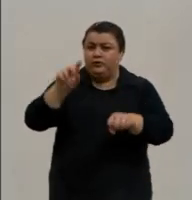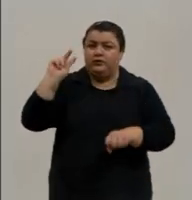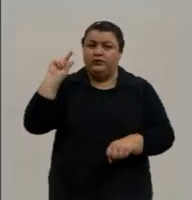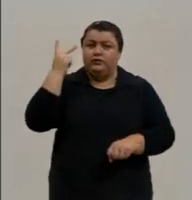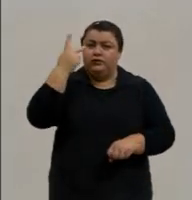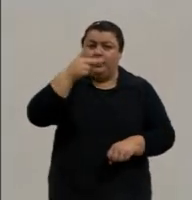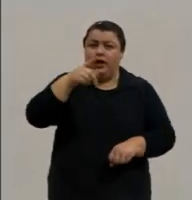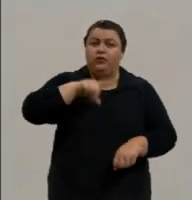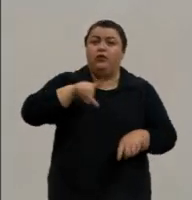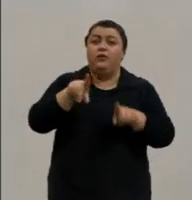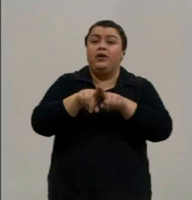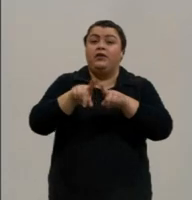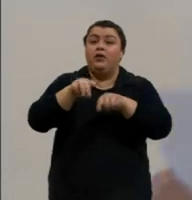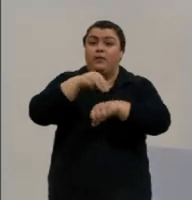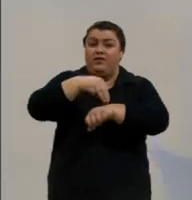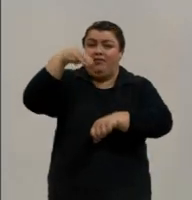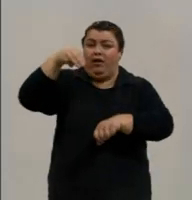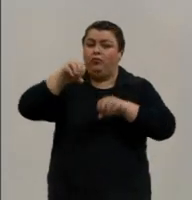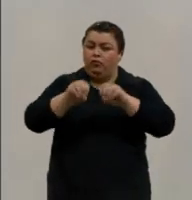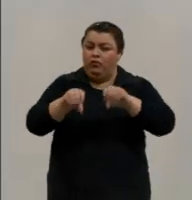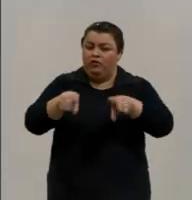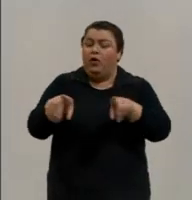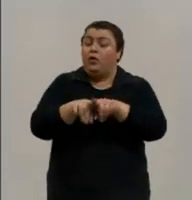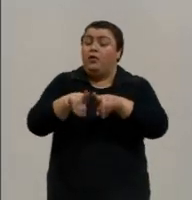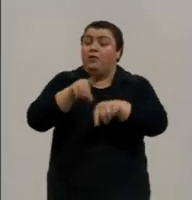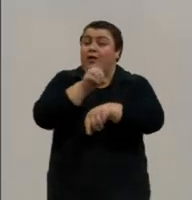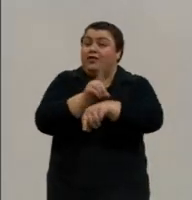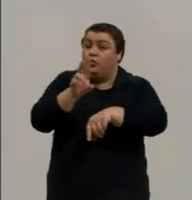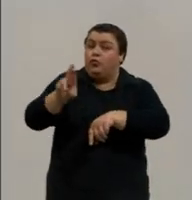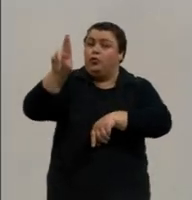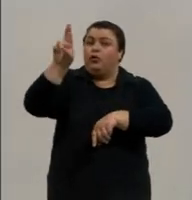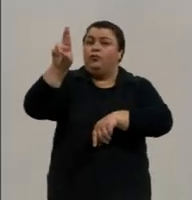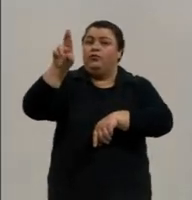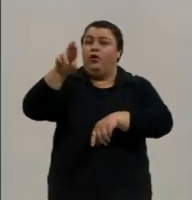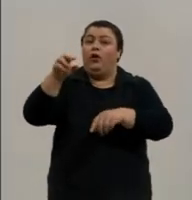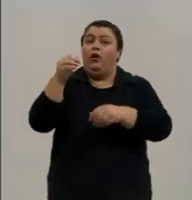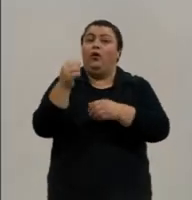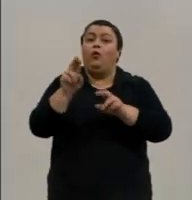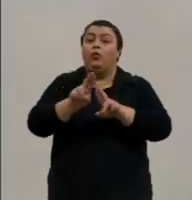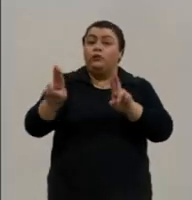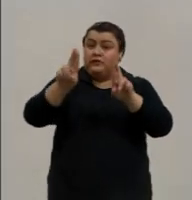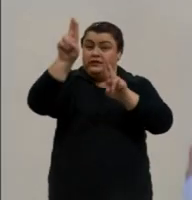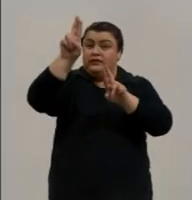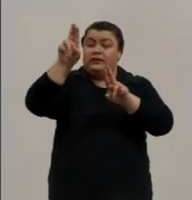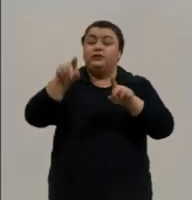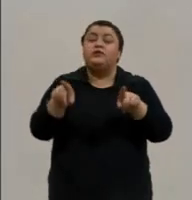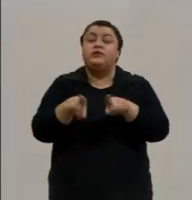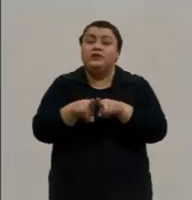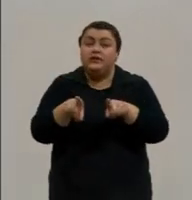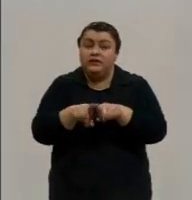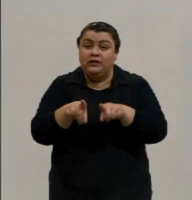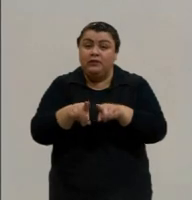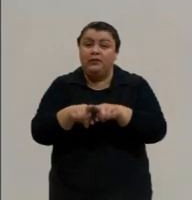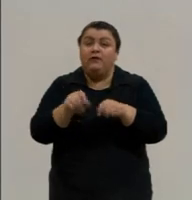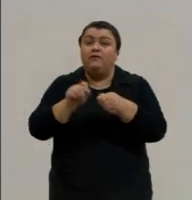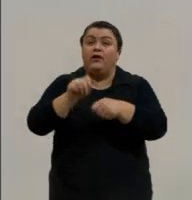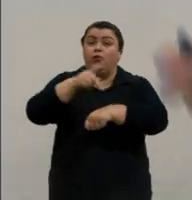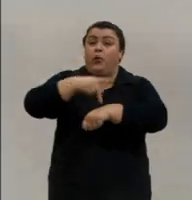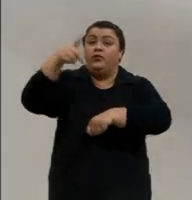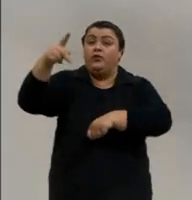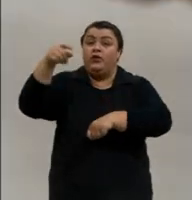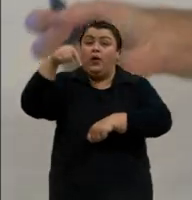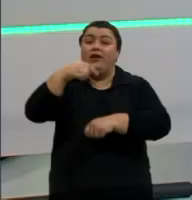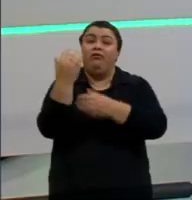doutorado em Educação pela Unicinos e, atualmente, eu curso o pós-doutorado em Educação na URGS, aqui em Porto Alegre.